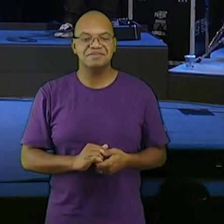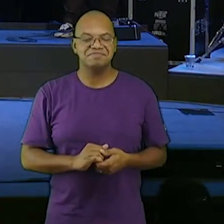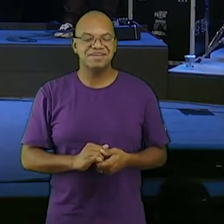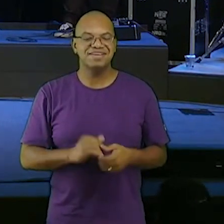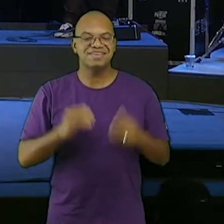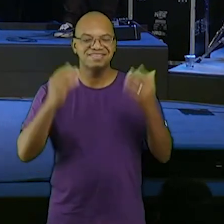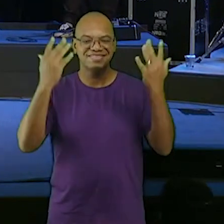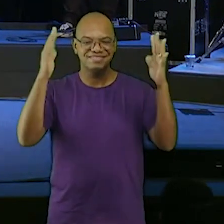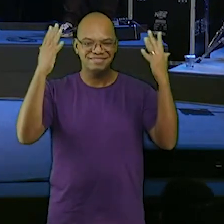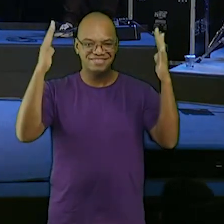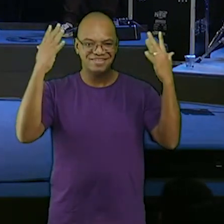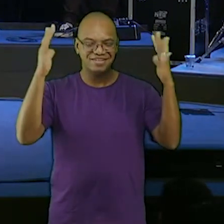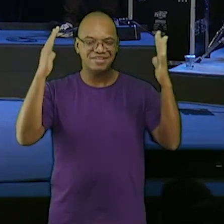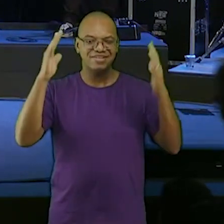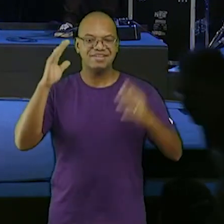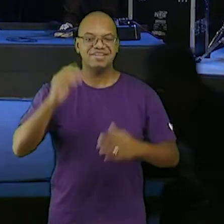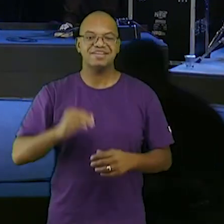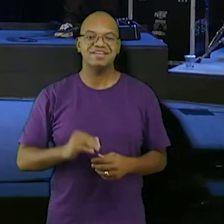aleluia